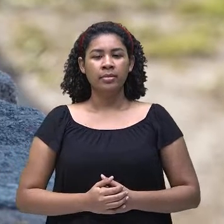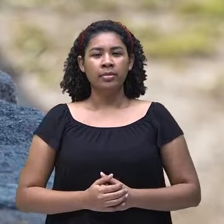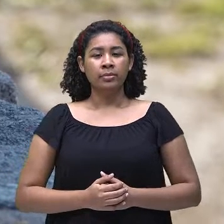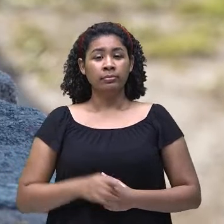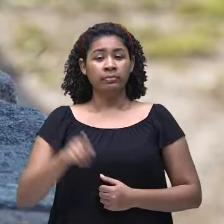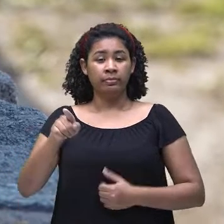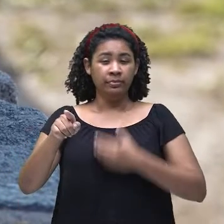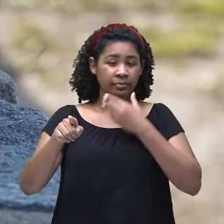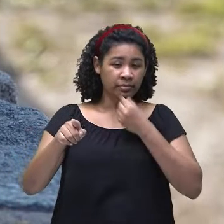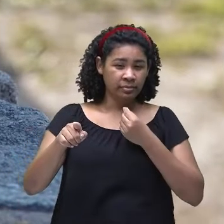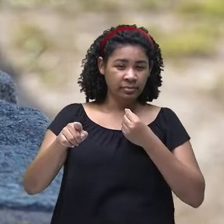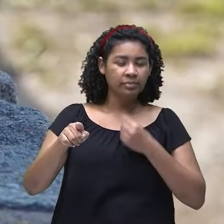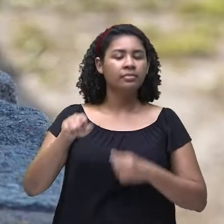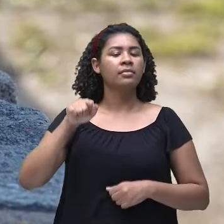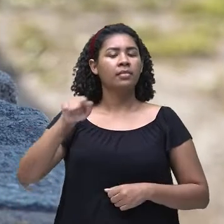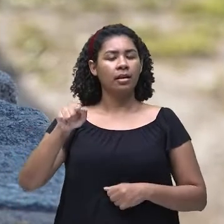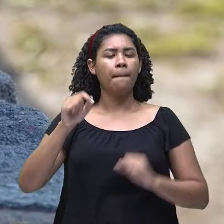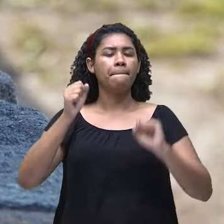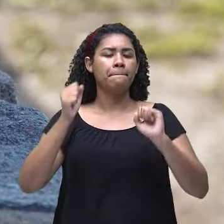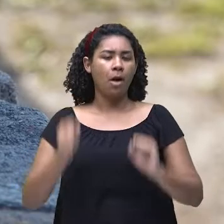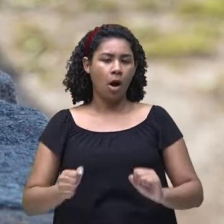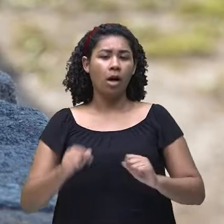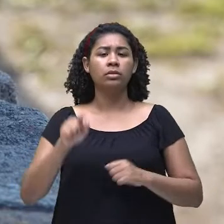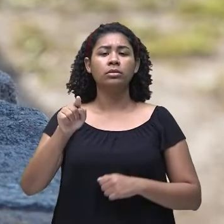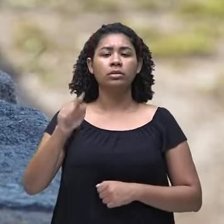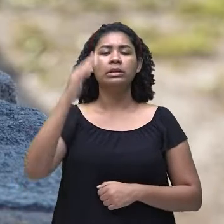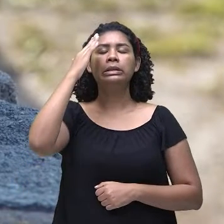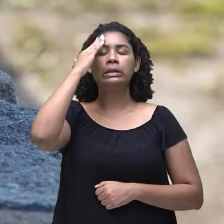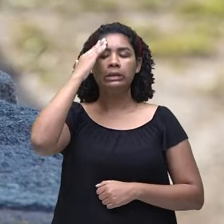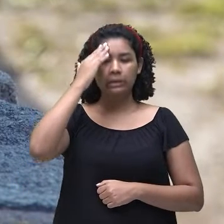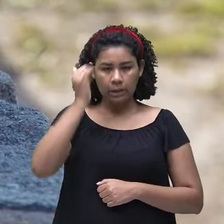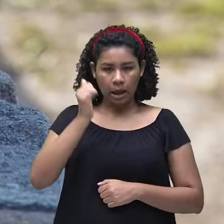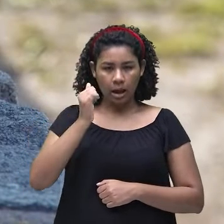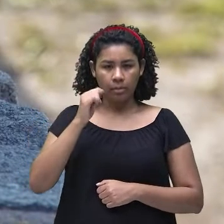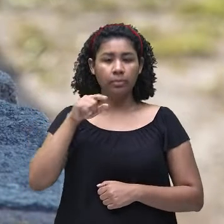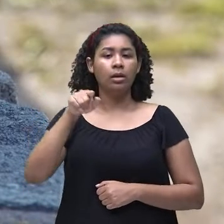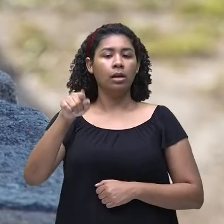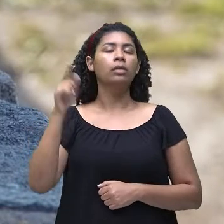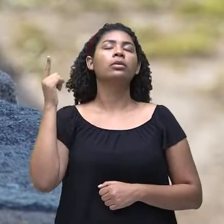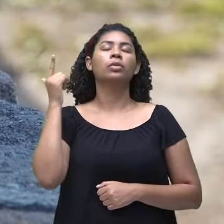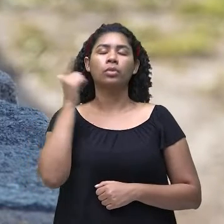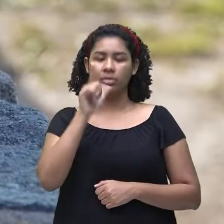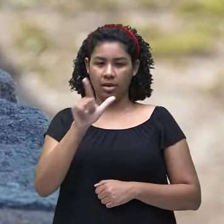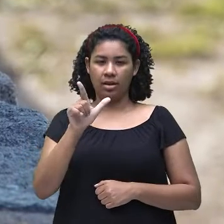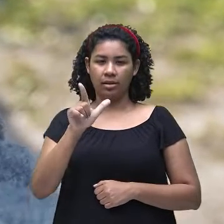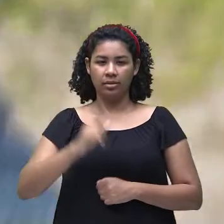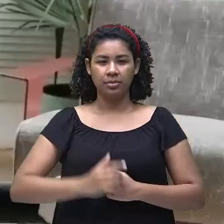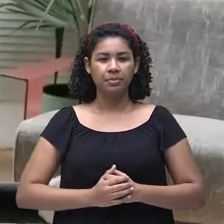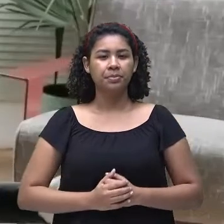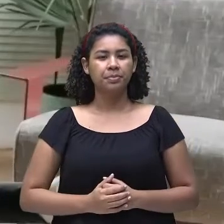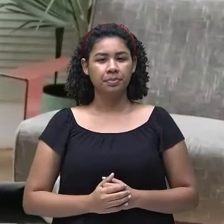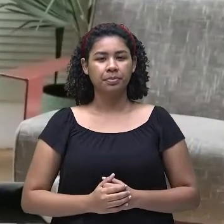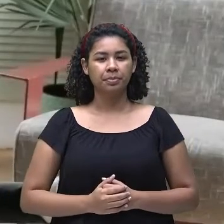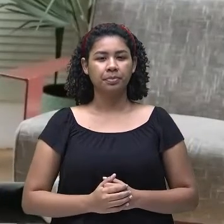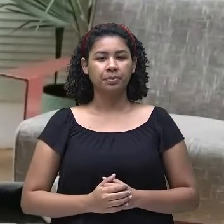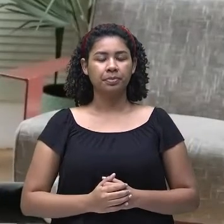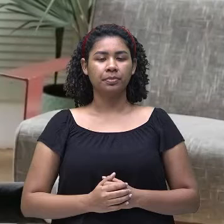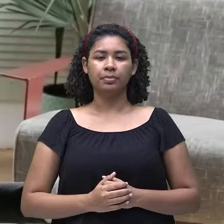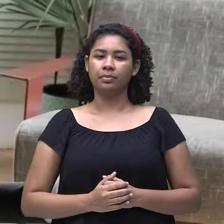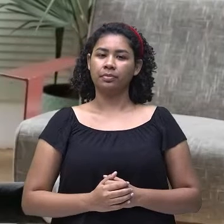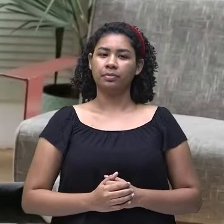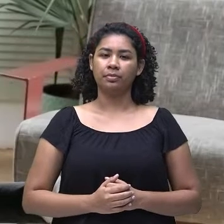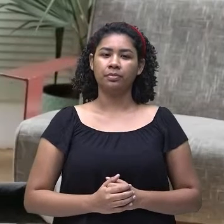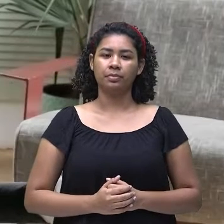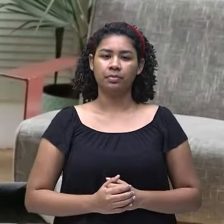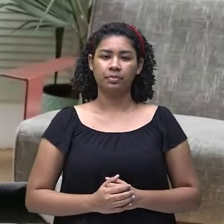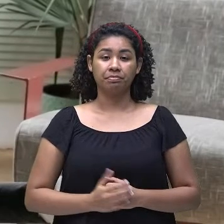pode. Ele consegue, né? Ele sabe escrever poemas. Ok? Vamos lá. E